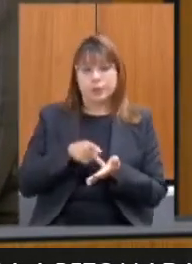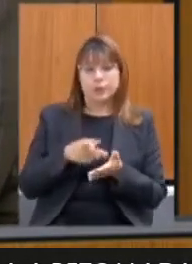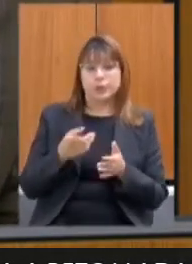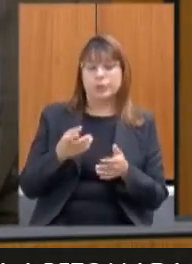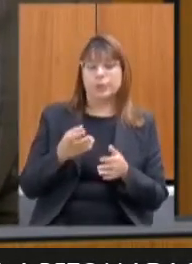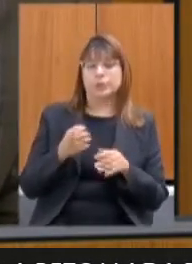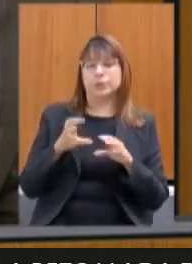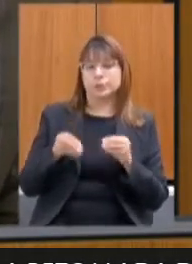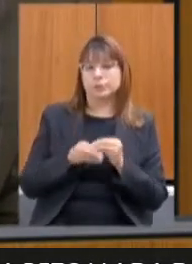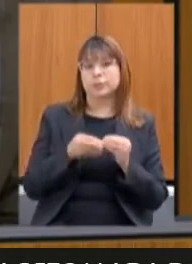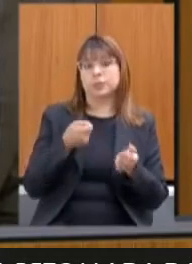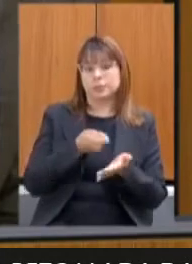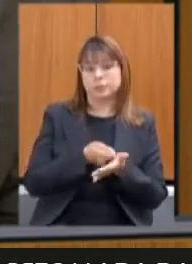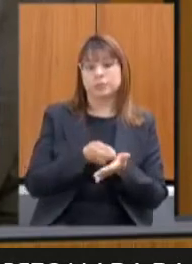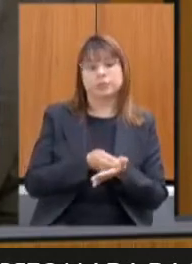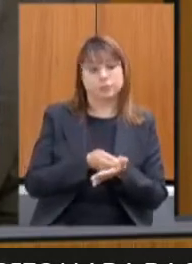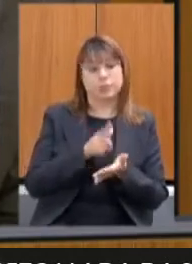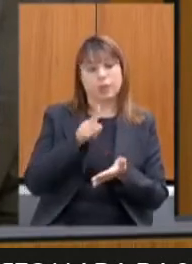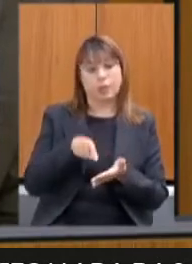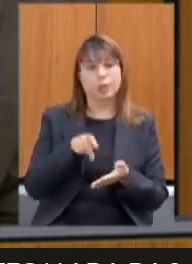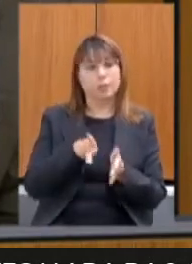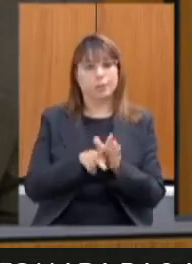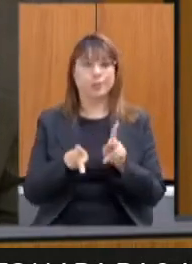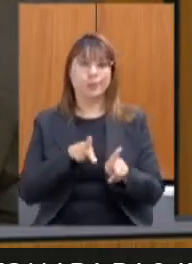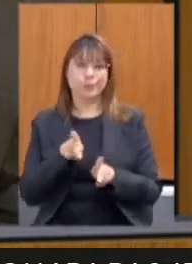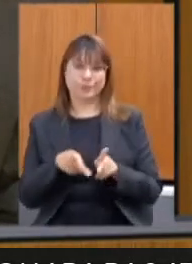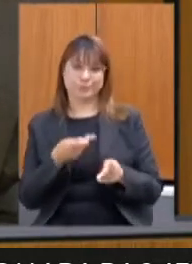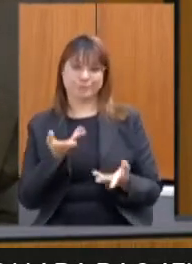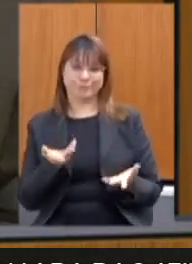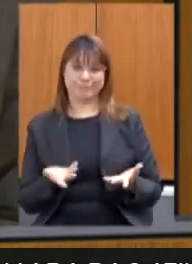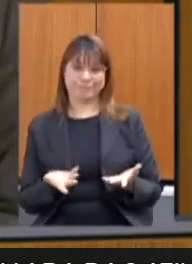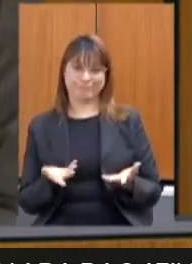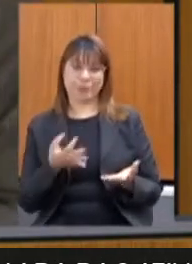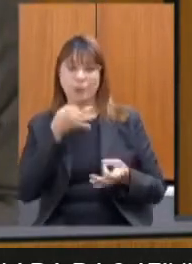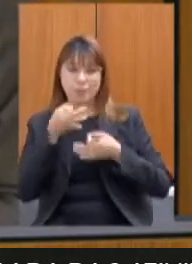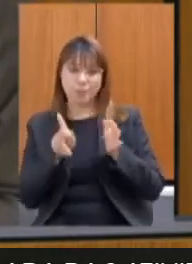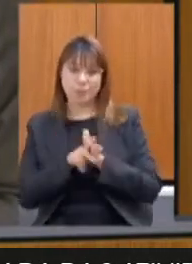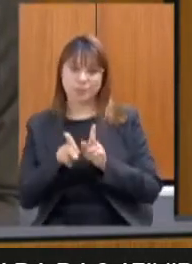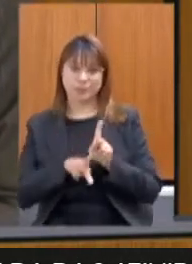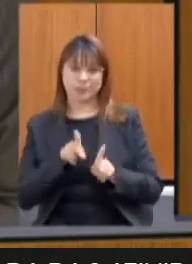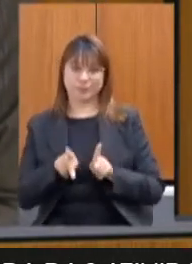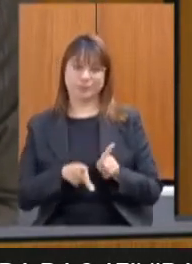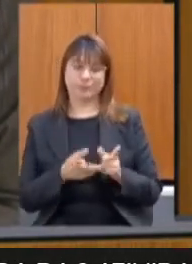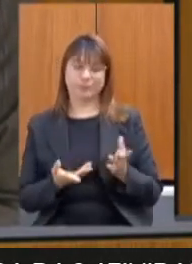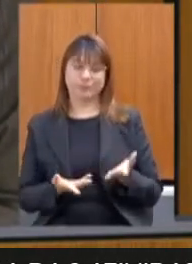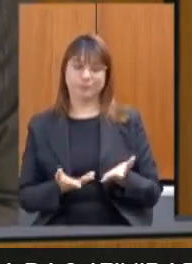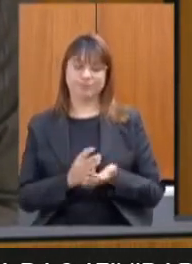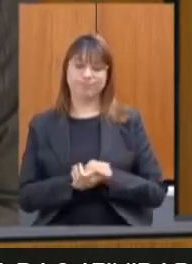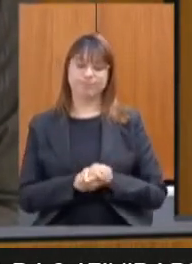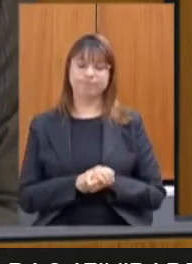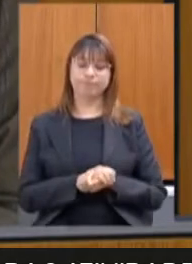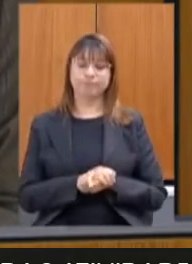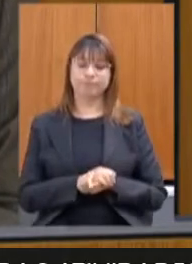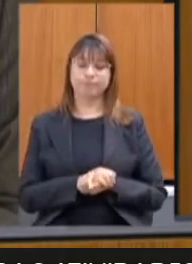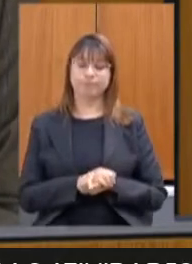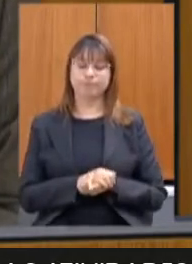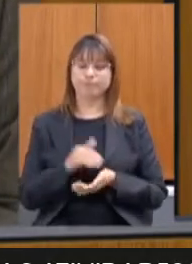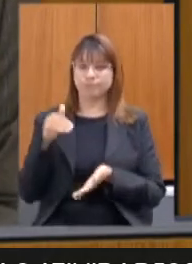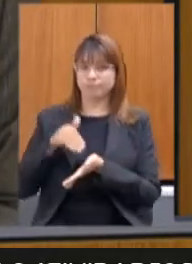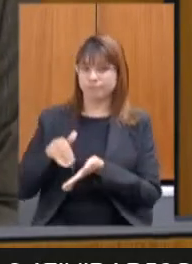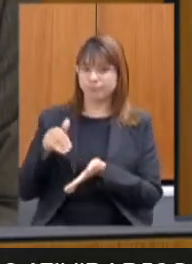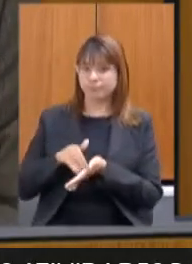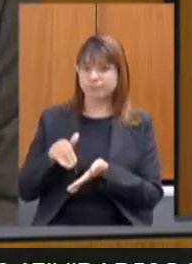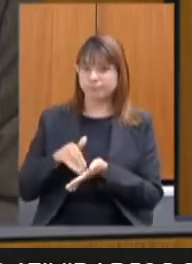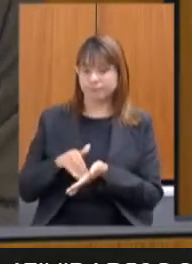aquela que vem do povo as opiniões que vem do povo a secretaria